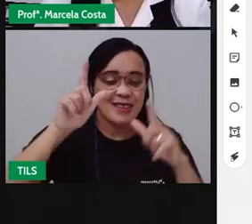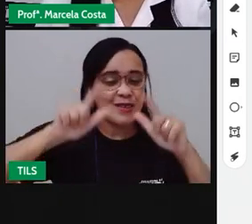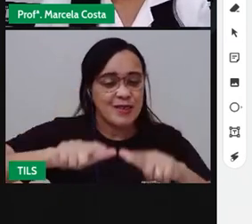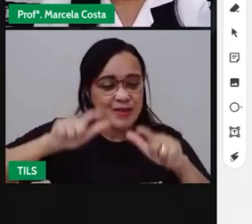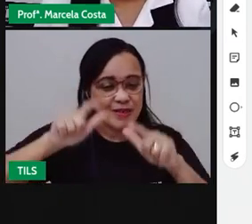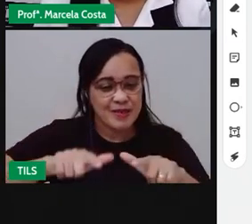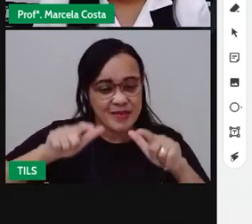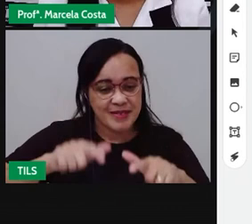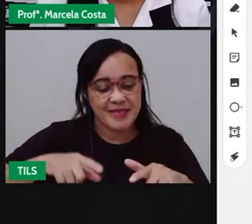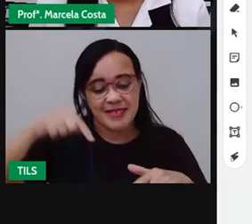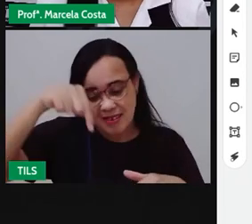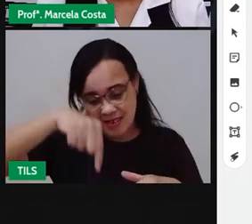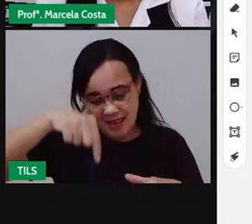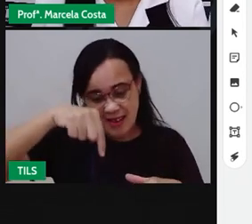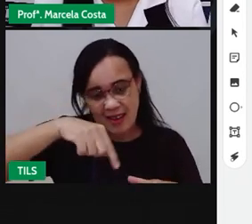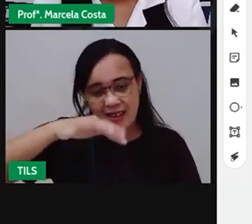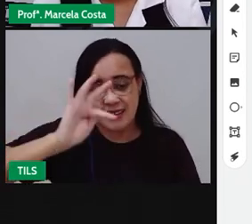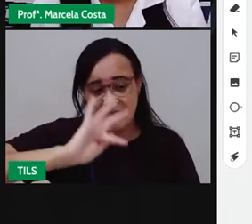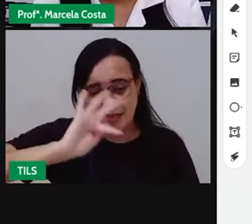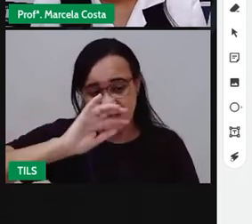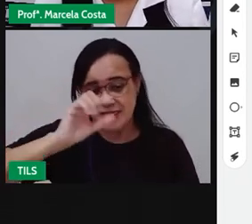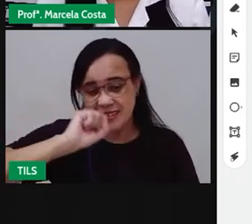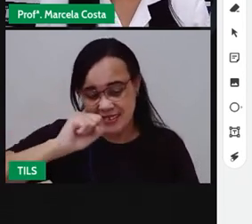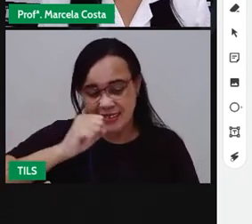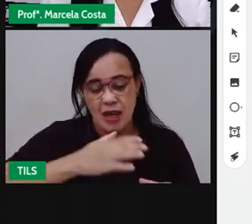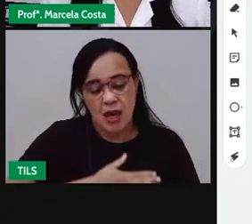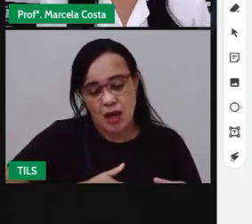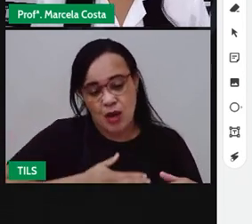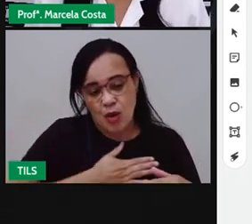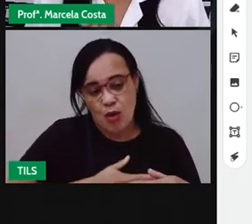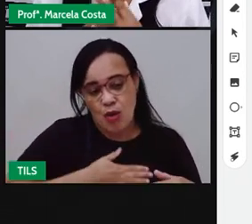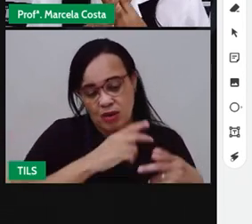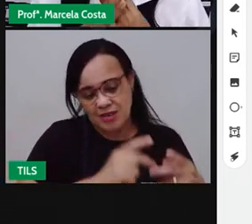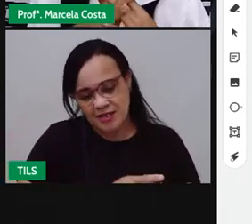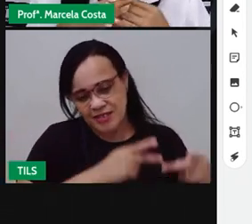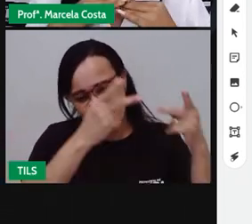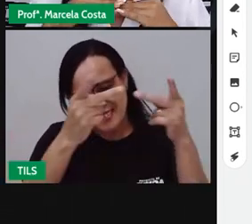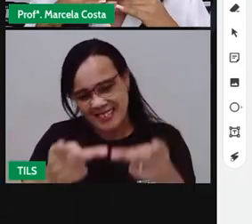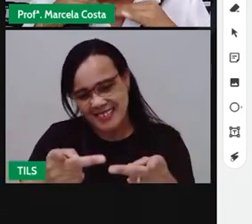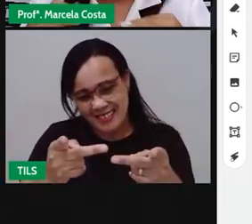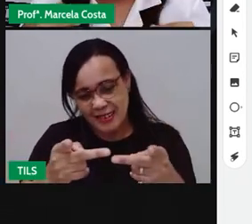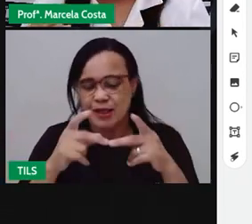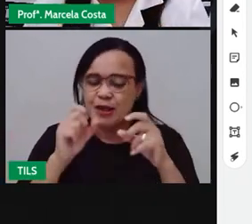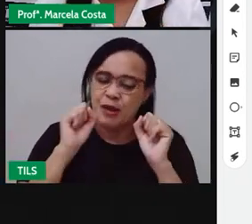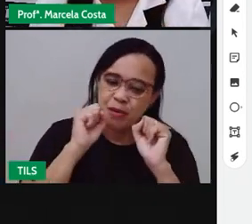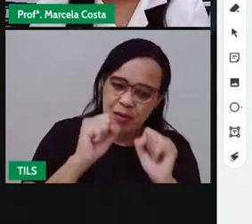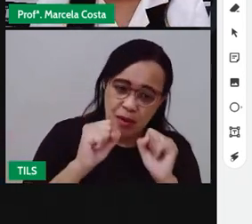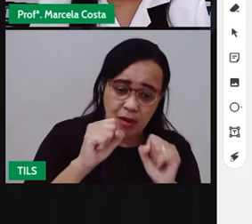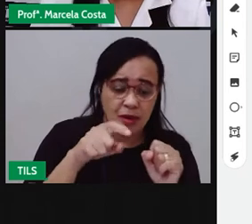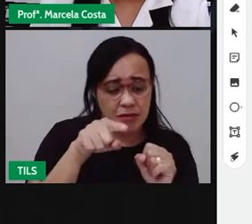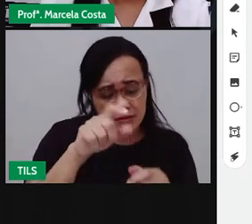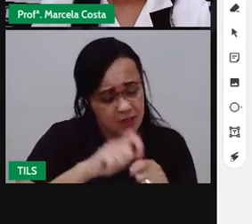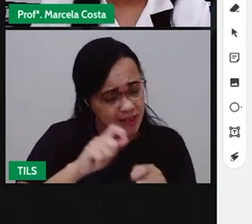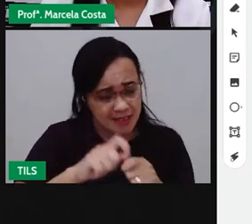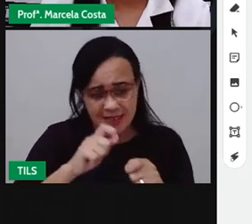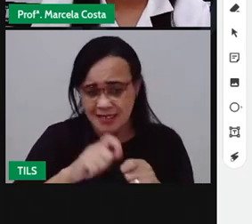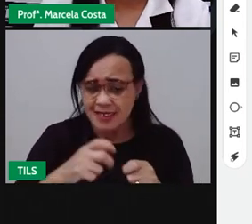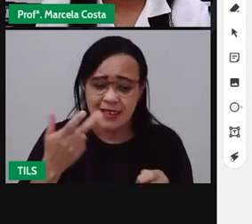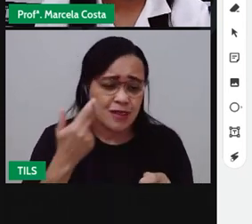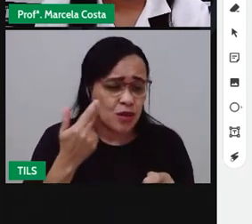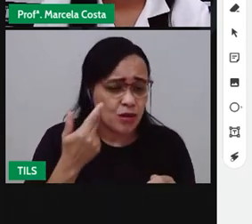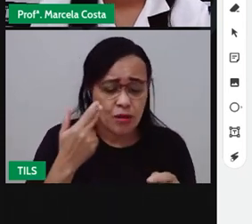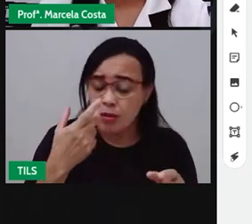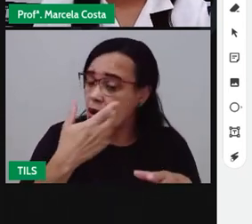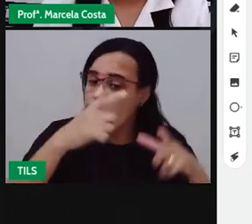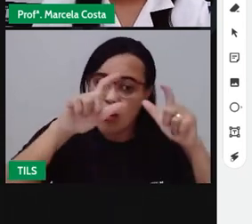aqui da nossa cidade que eu gosto de visitar. Você pode fazer aí do jeito que você quiser, o lugar que